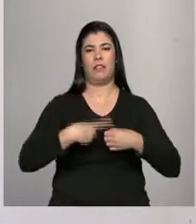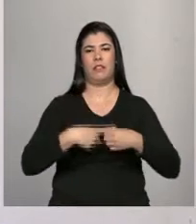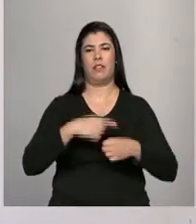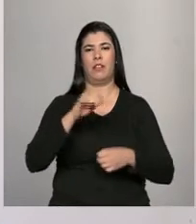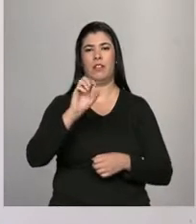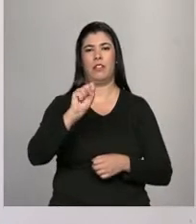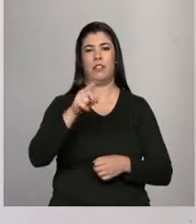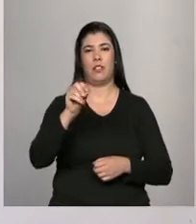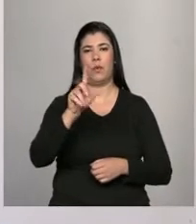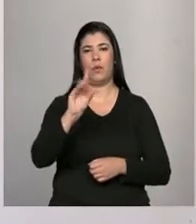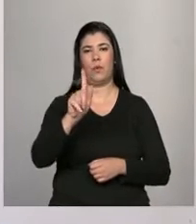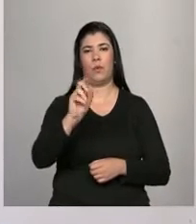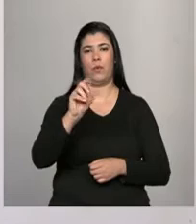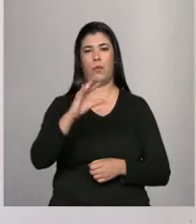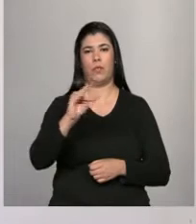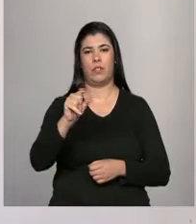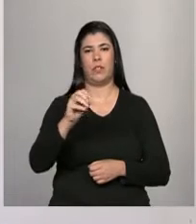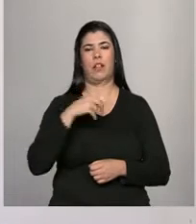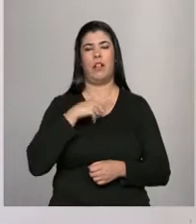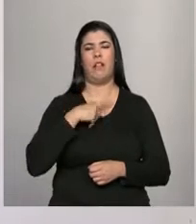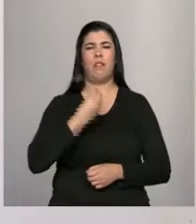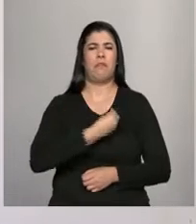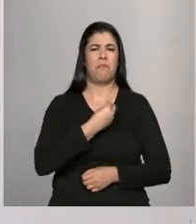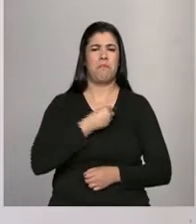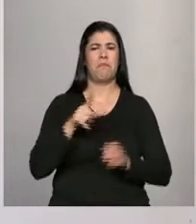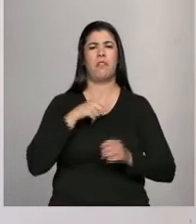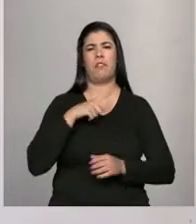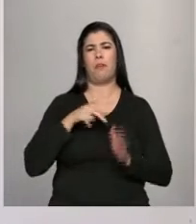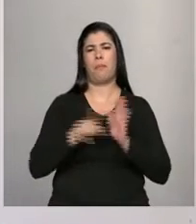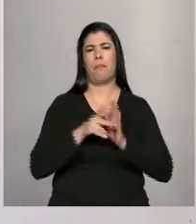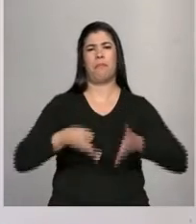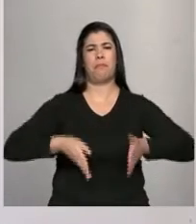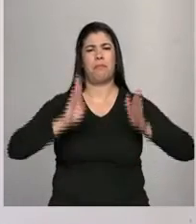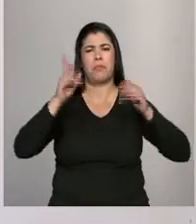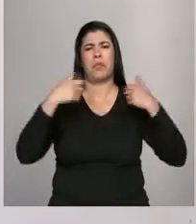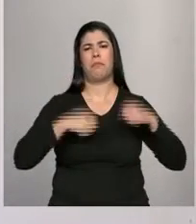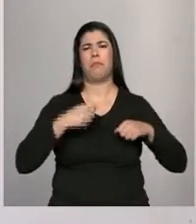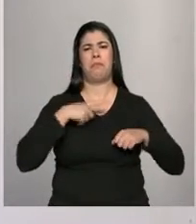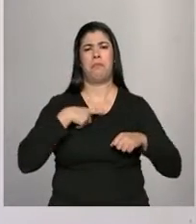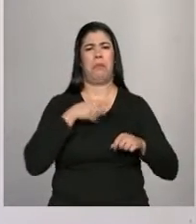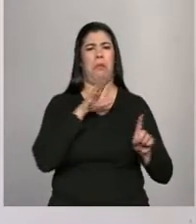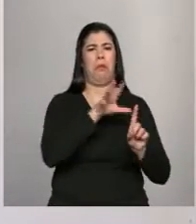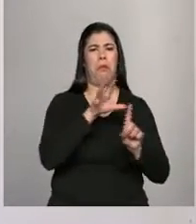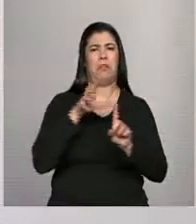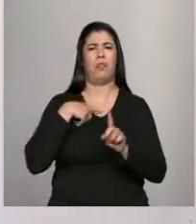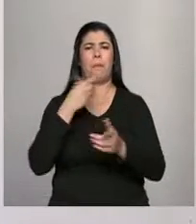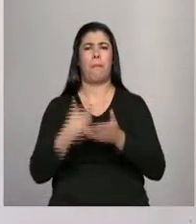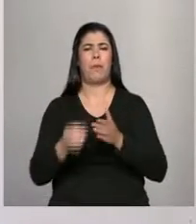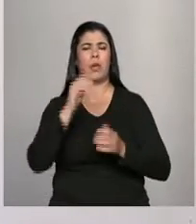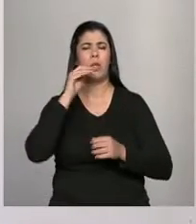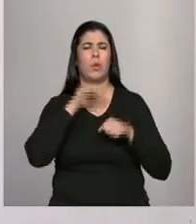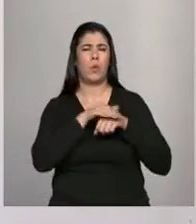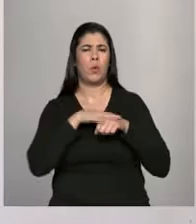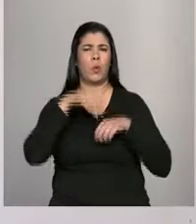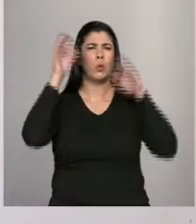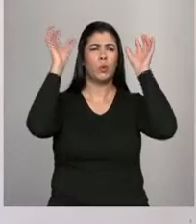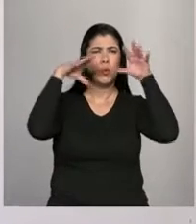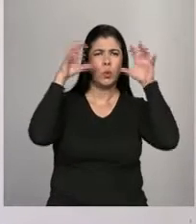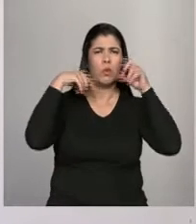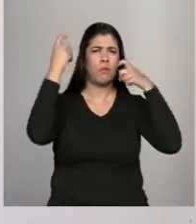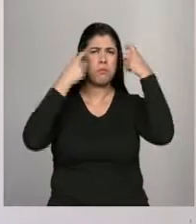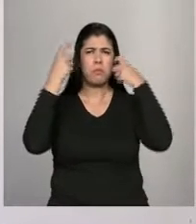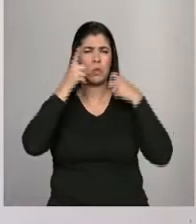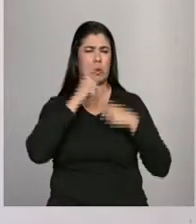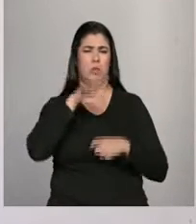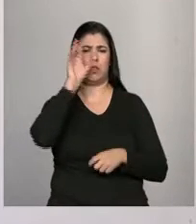tenho meu apartamento, eu tenho minha vida, não preciso ficar me incomodando, perder minha noite de sono. Se chover, eu não conseguia dormir,